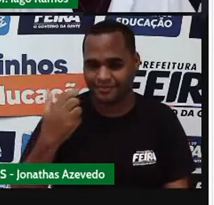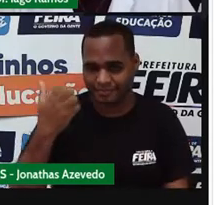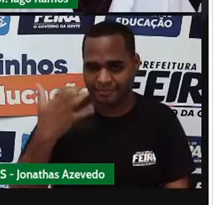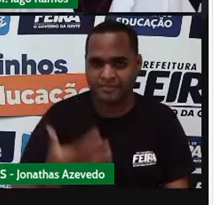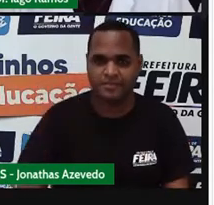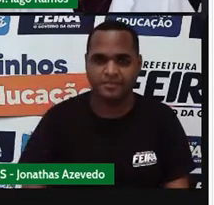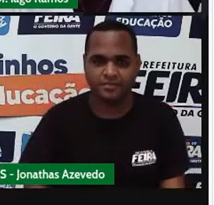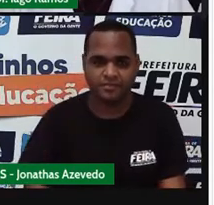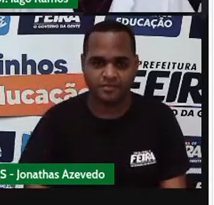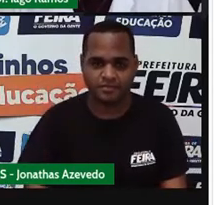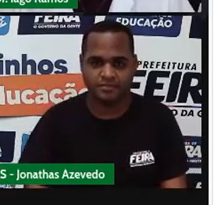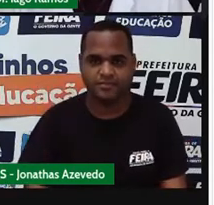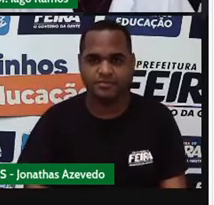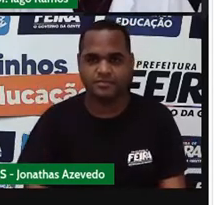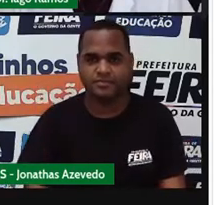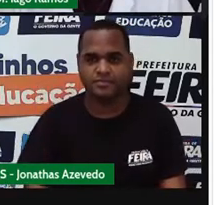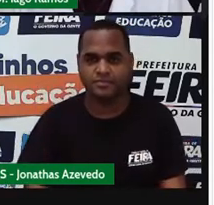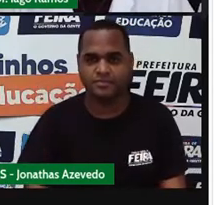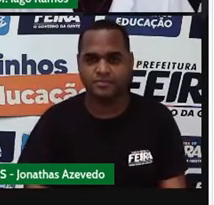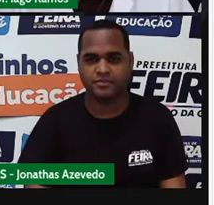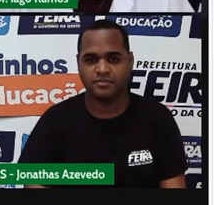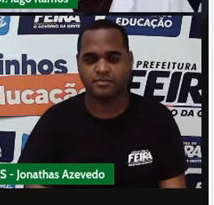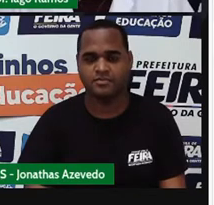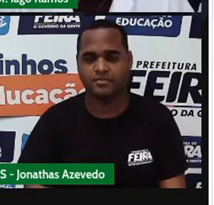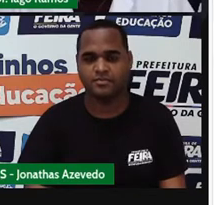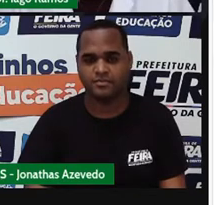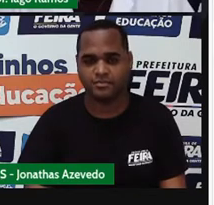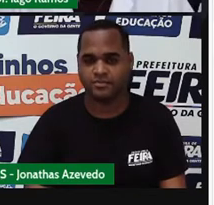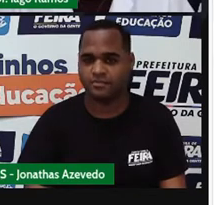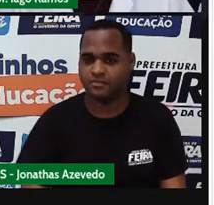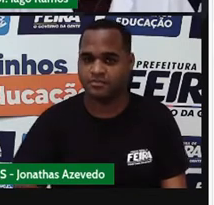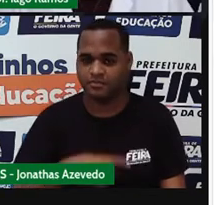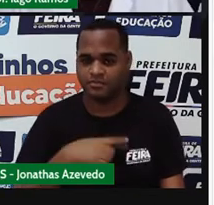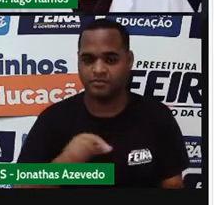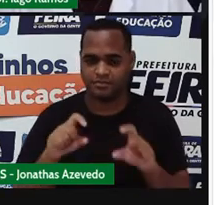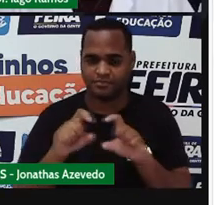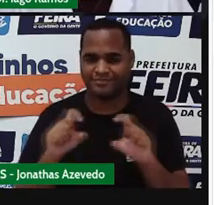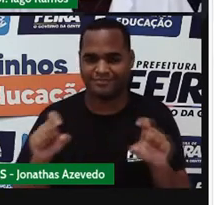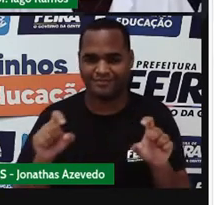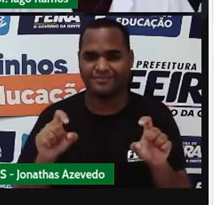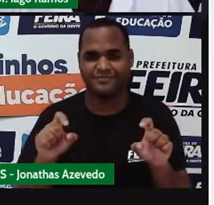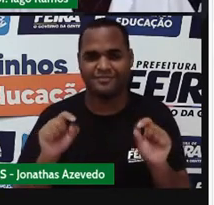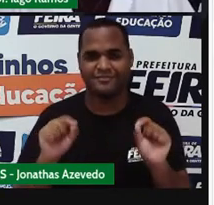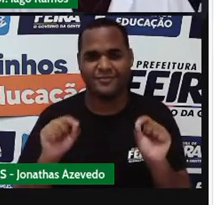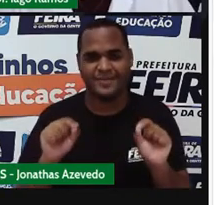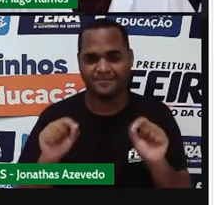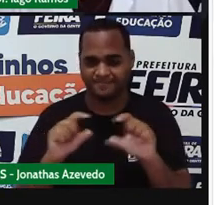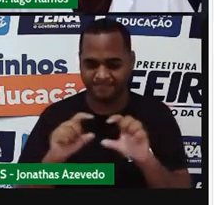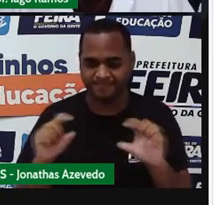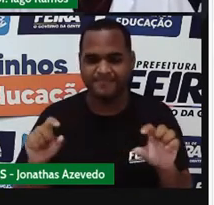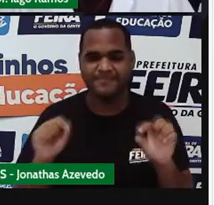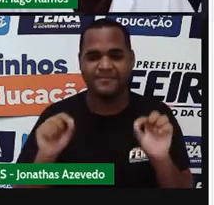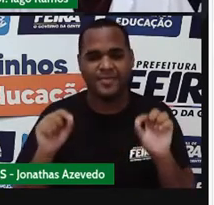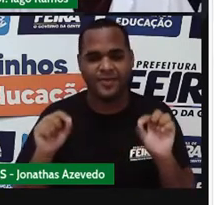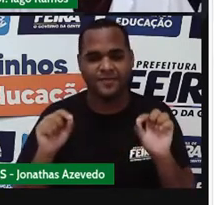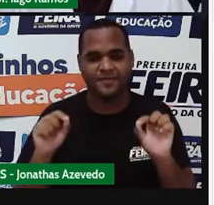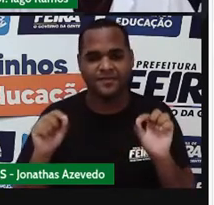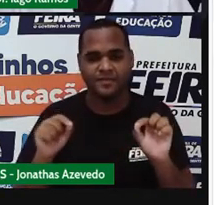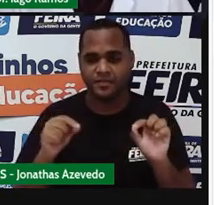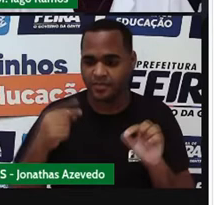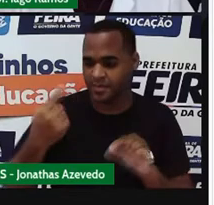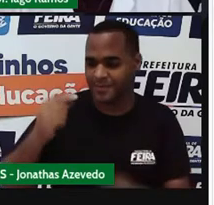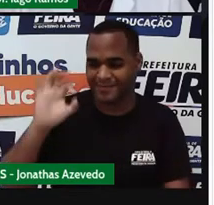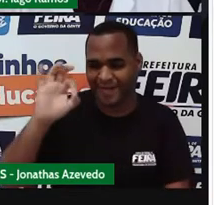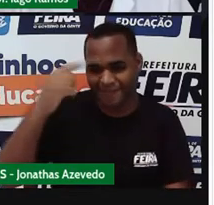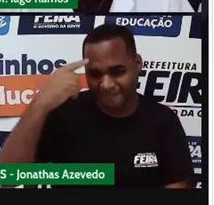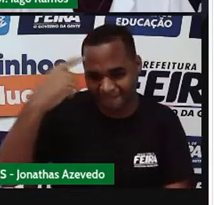É o que a gente chama de equação. Essa é uma equação, tá? É uma equação do primeiro